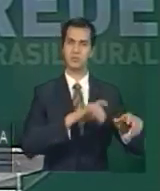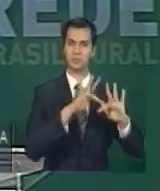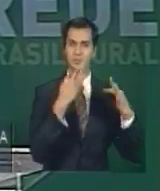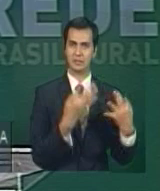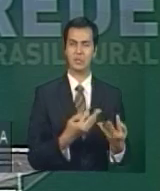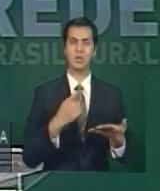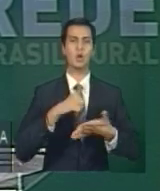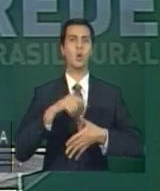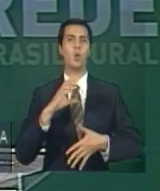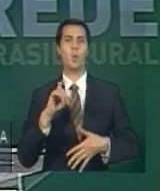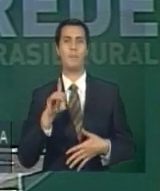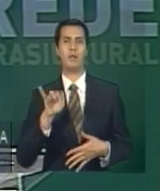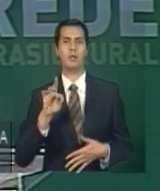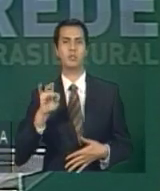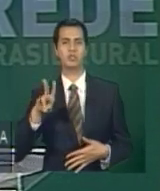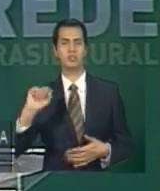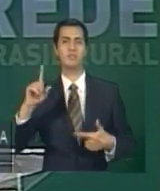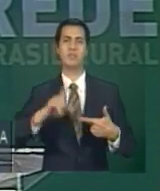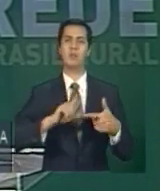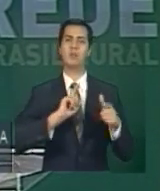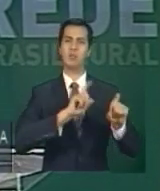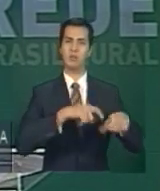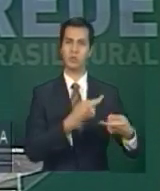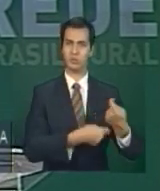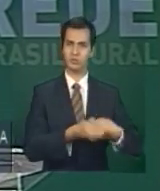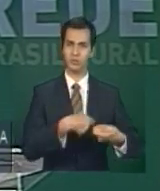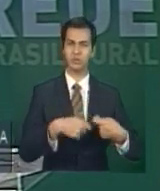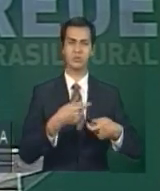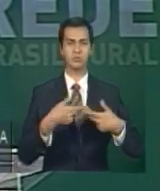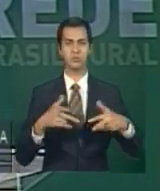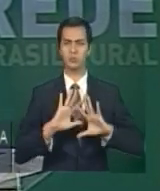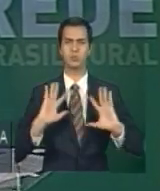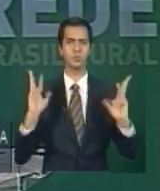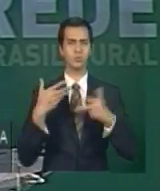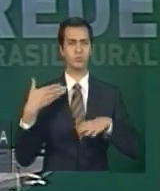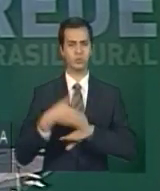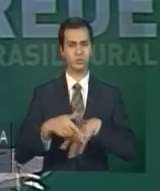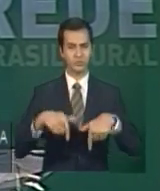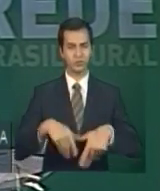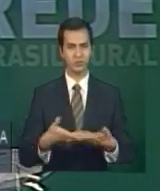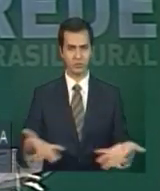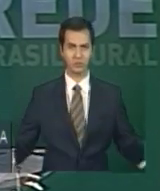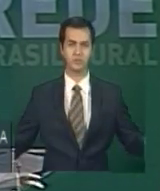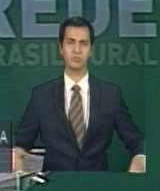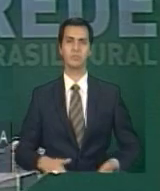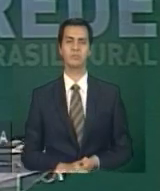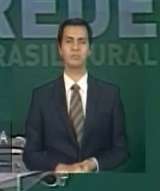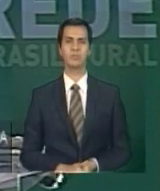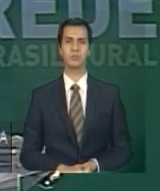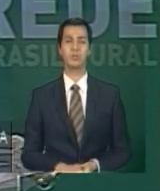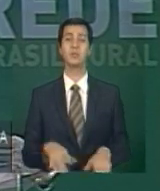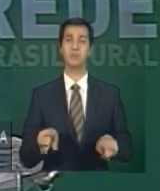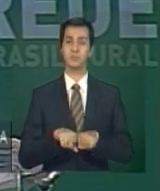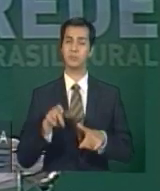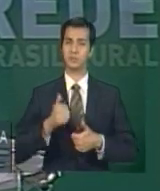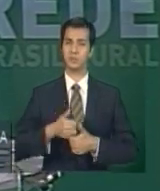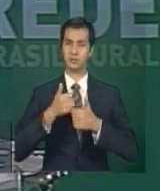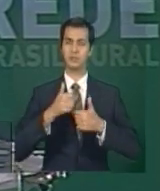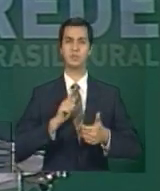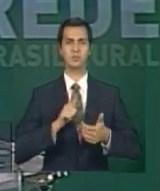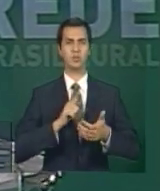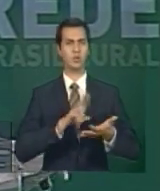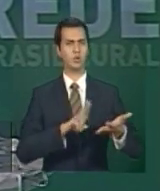das cooperativas, do agronegócio, que prestigiam esse evento. senhores, autoridades já nominadas pelo